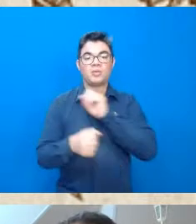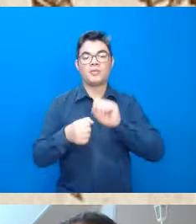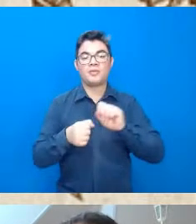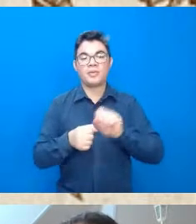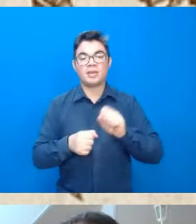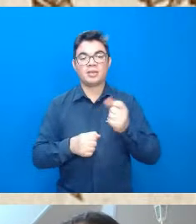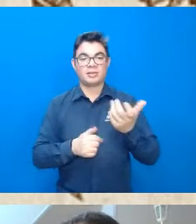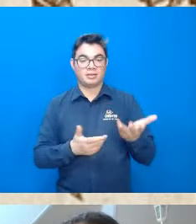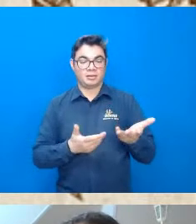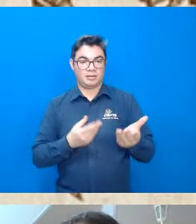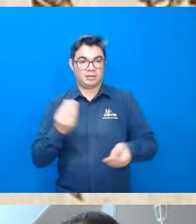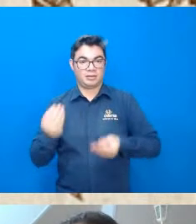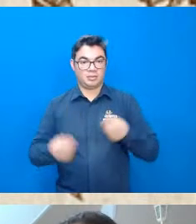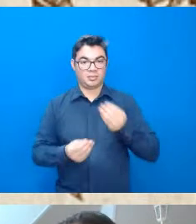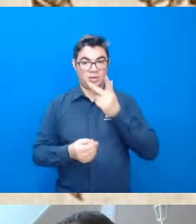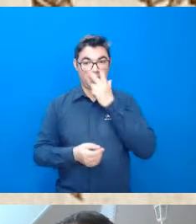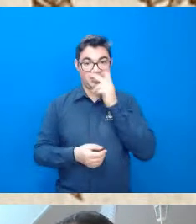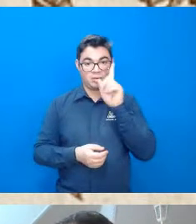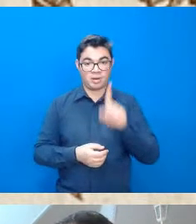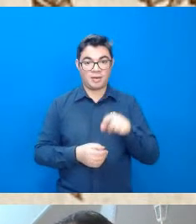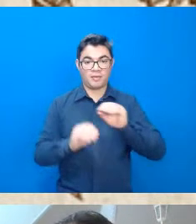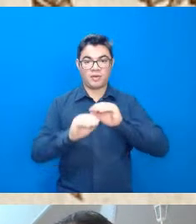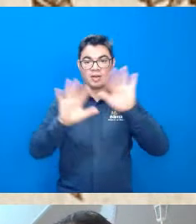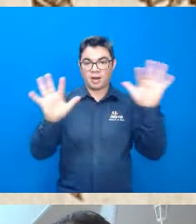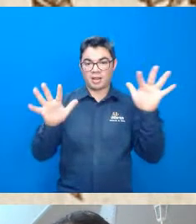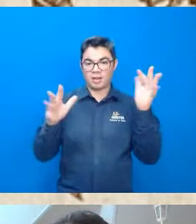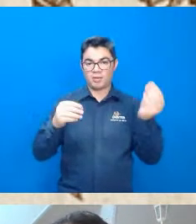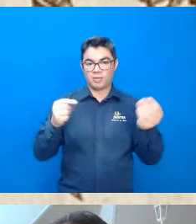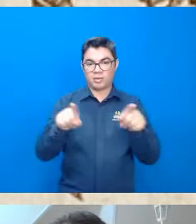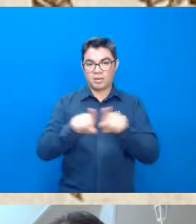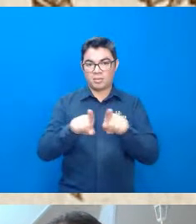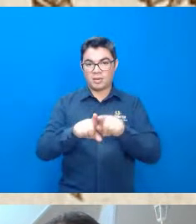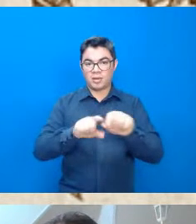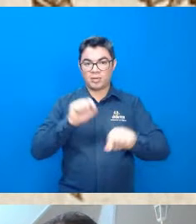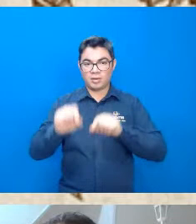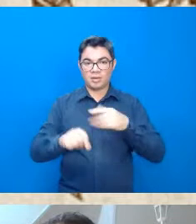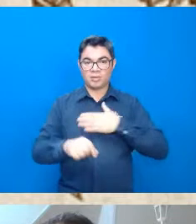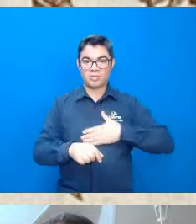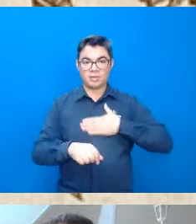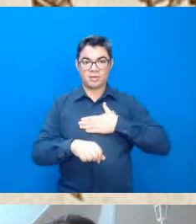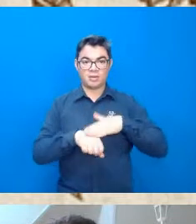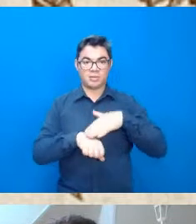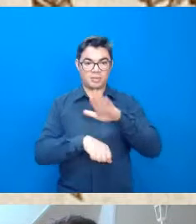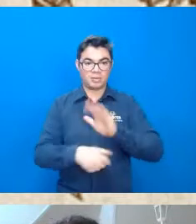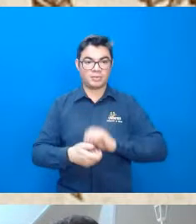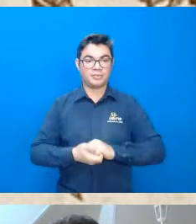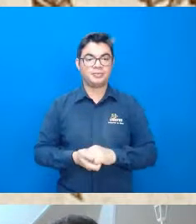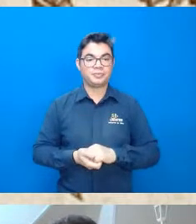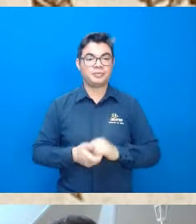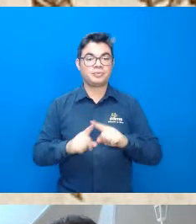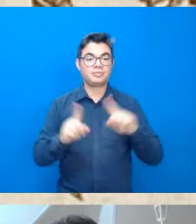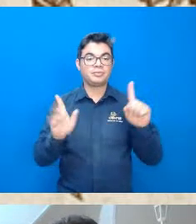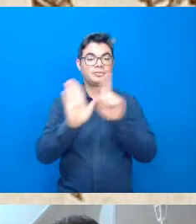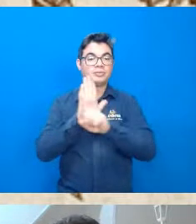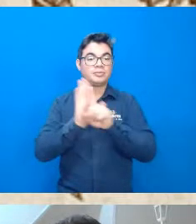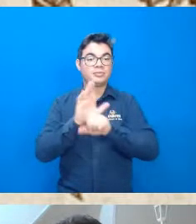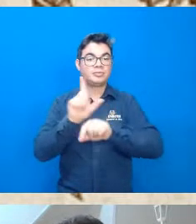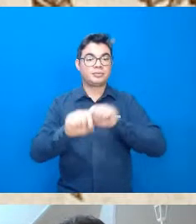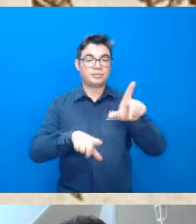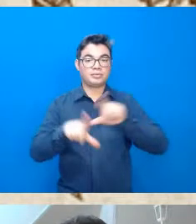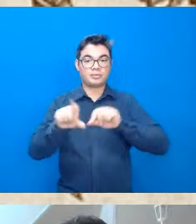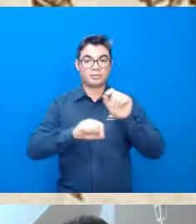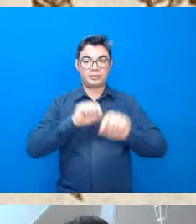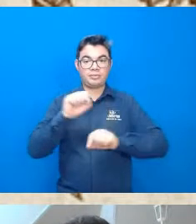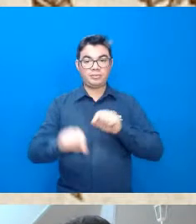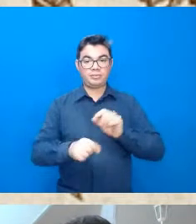apresentação acho que já ficou bem claro que os nossos alunos gostaram muito as perguntas que eu selecionei elas